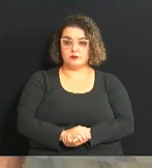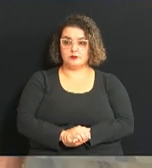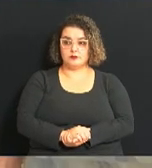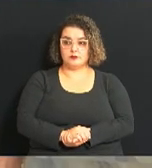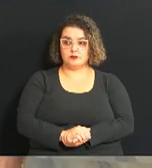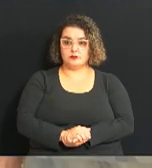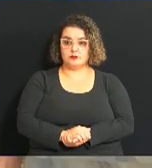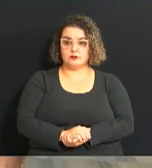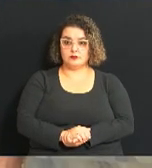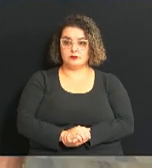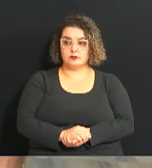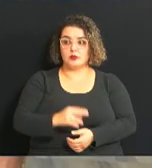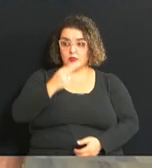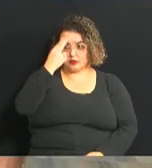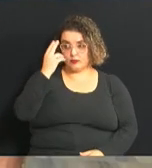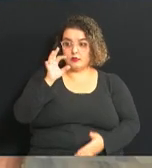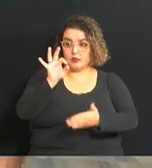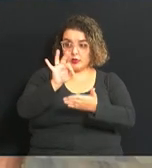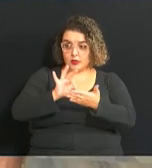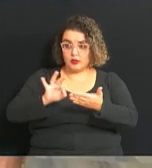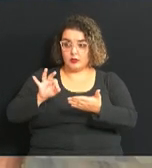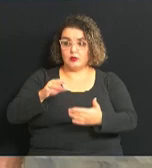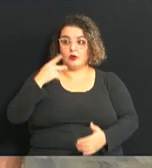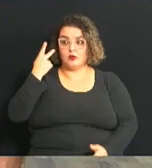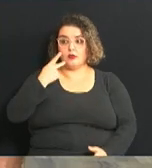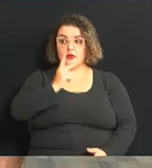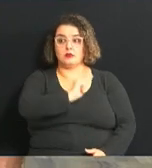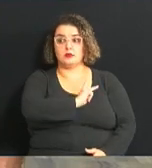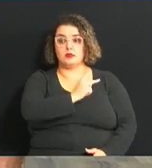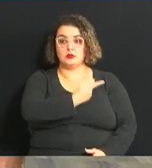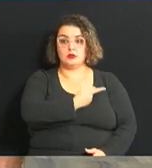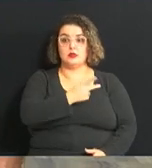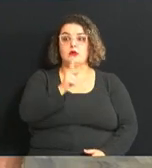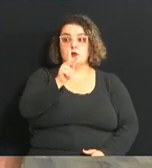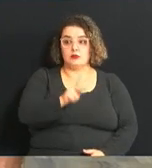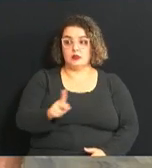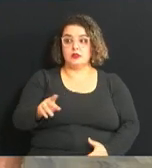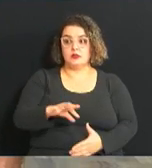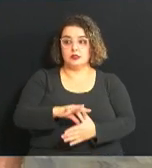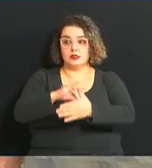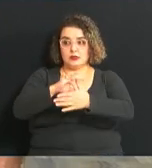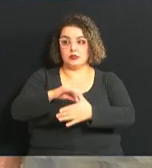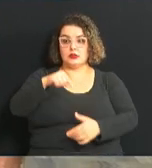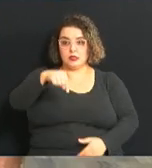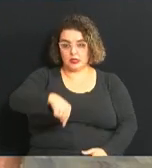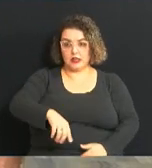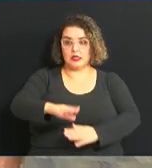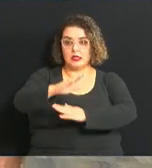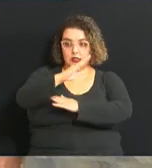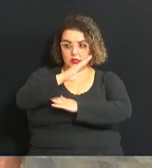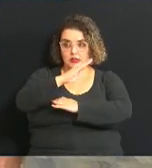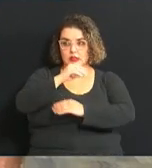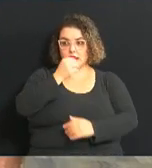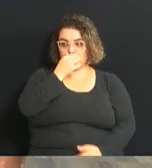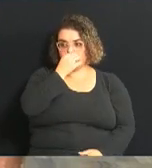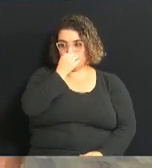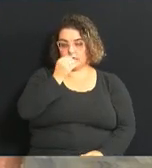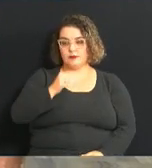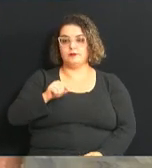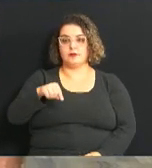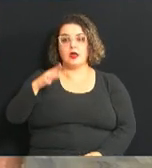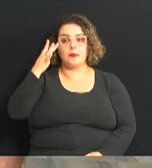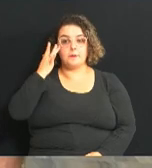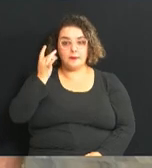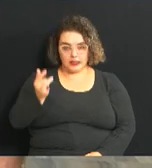Gabriel, só uma correção. O vereador Paulo Haddad, ele é vice-líder de governo aqui na Câmara, viu? E amanhã, a gente